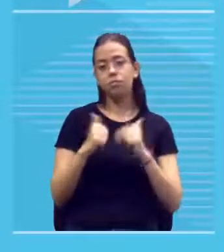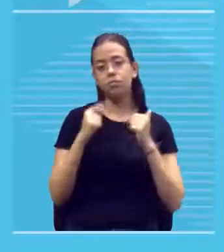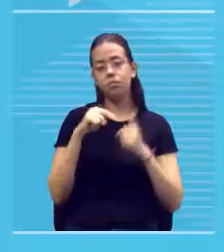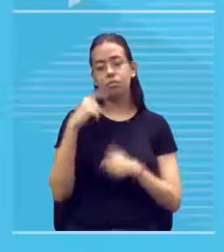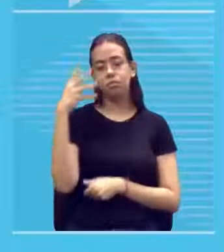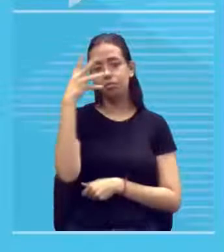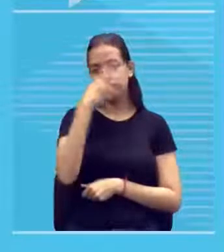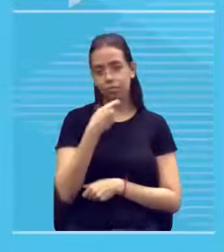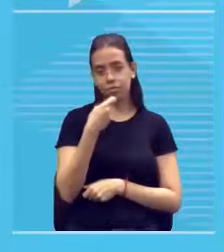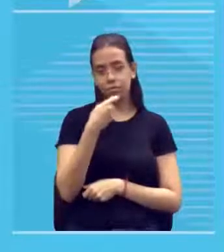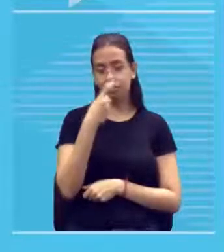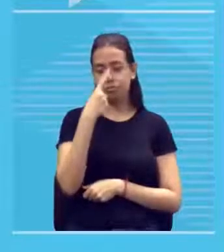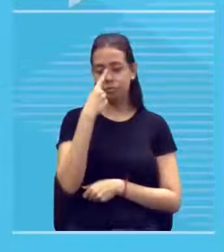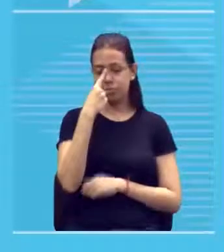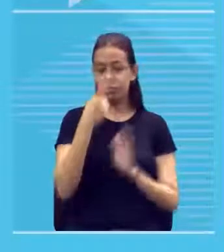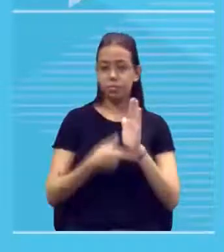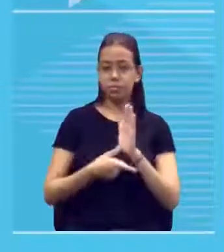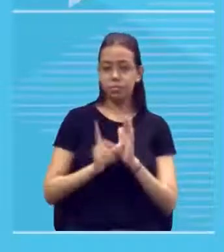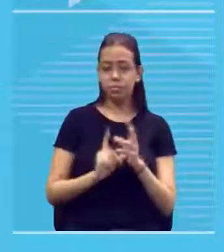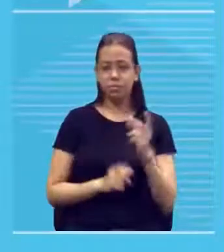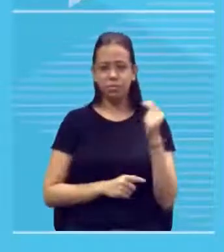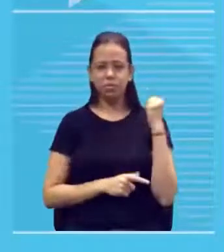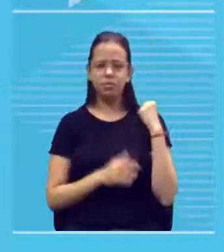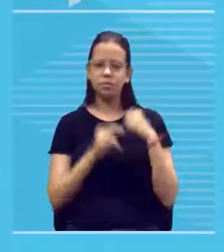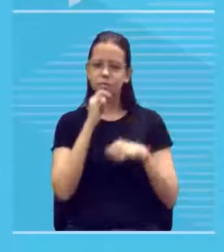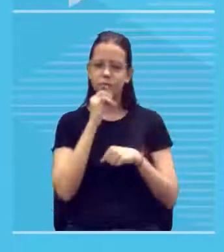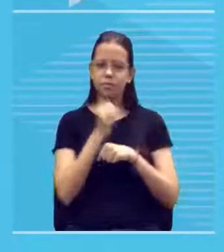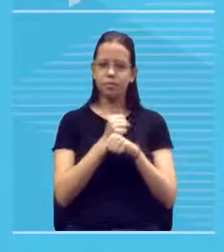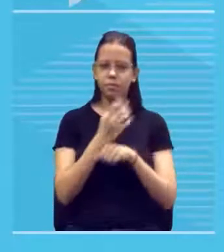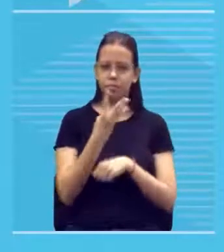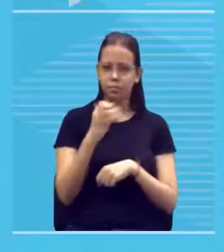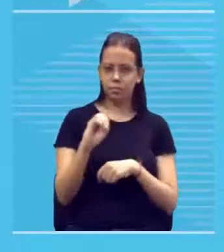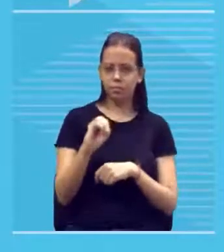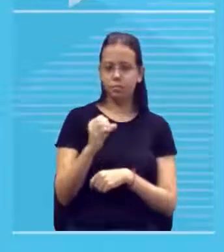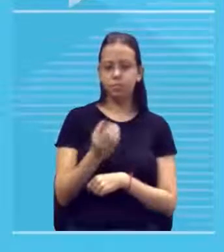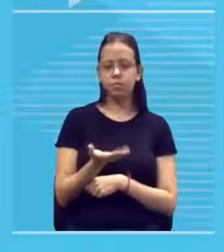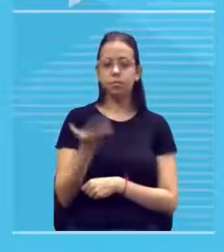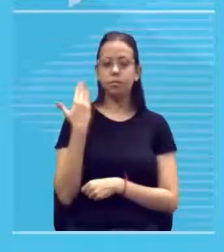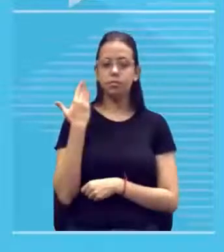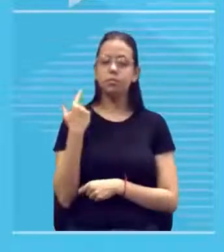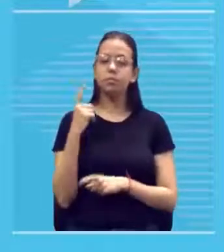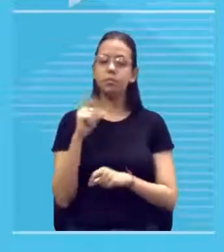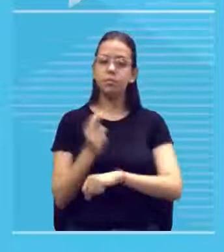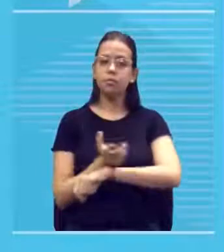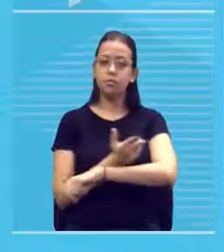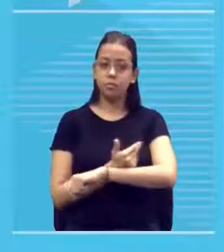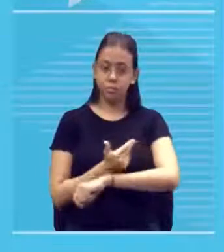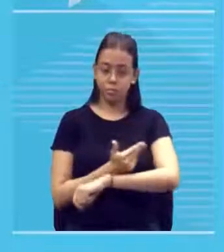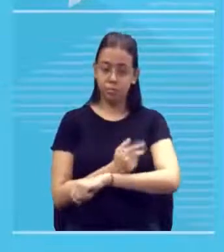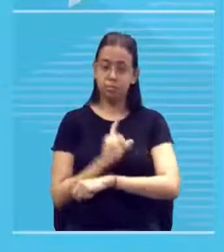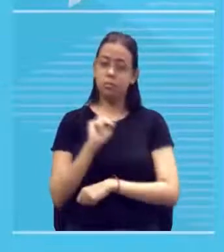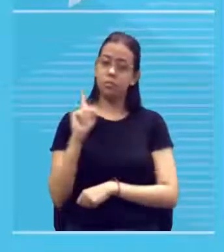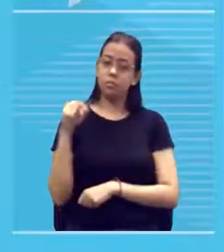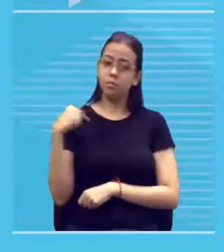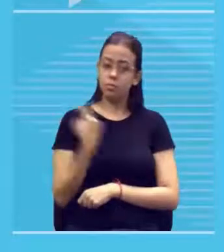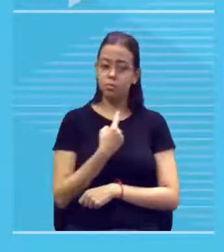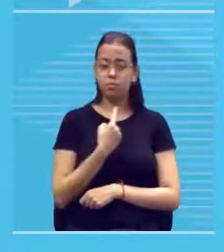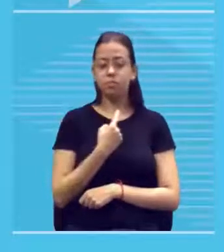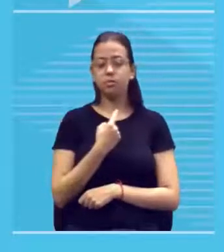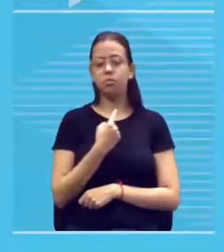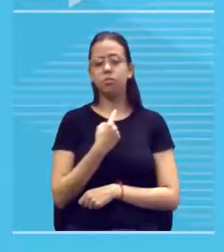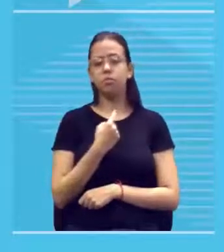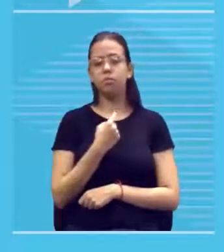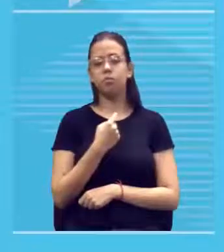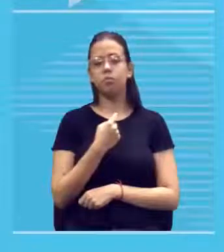e antes uns 40 anos atrás tatuagem ainda era no nosso no nosso círculo